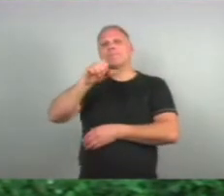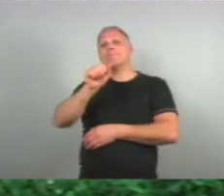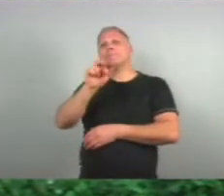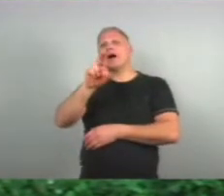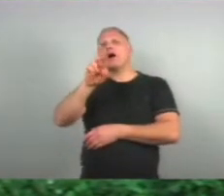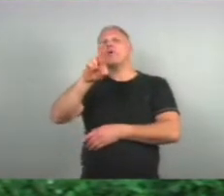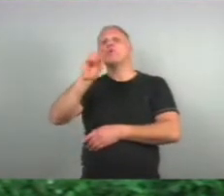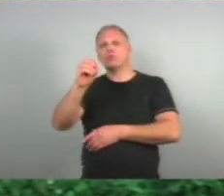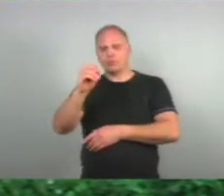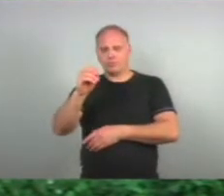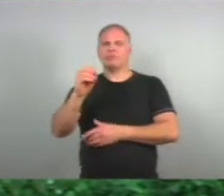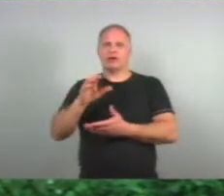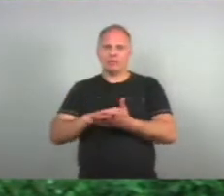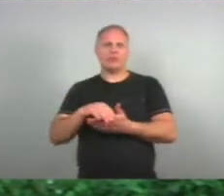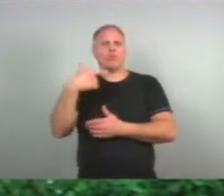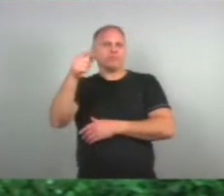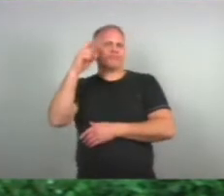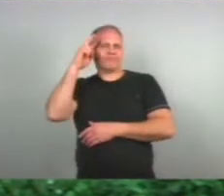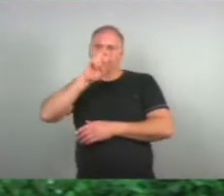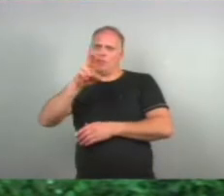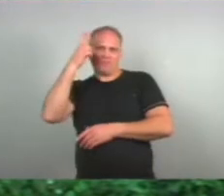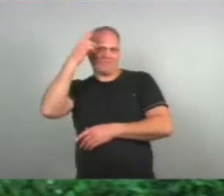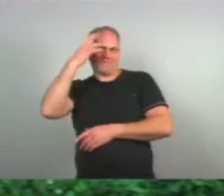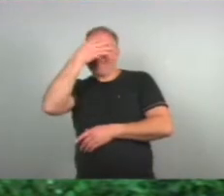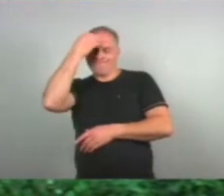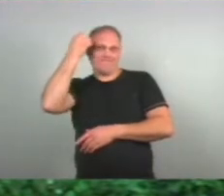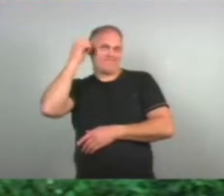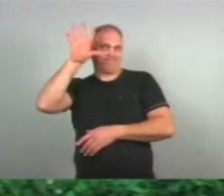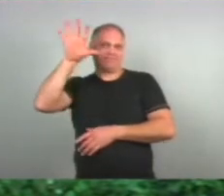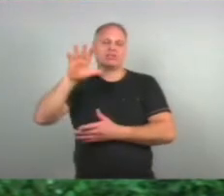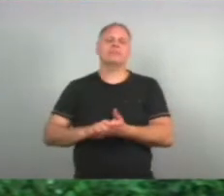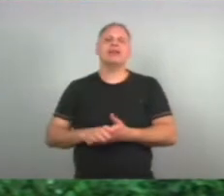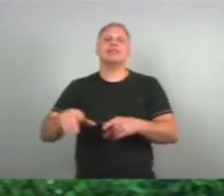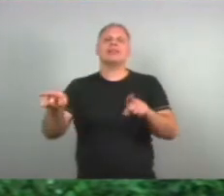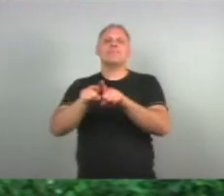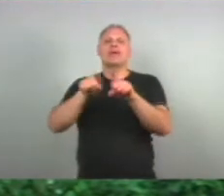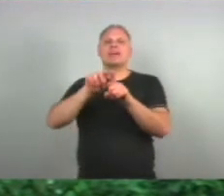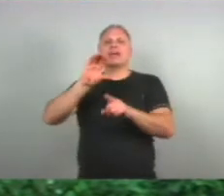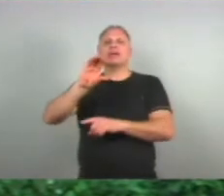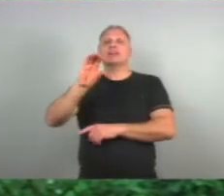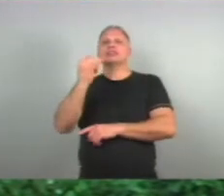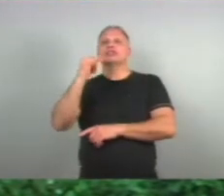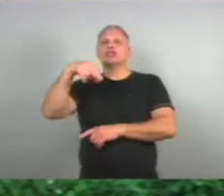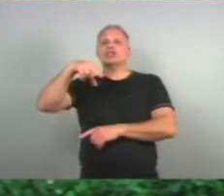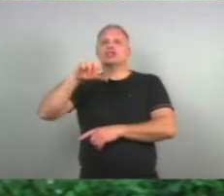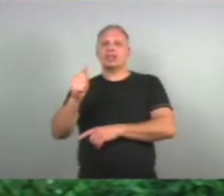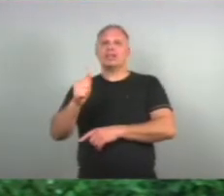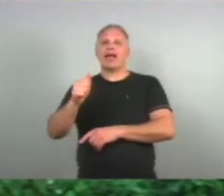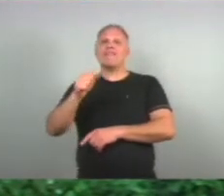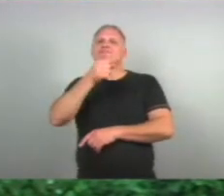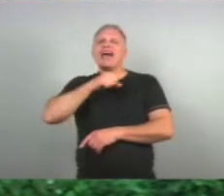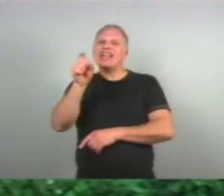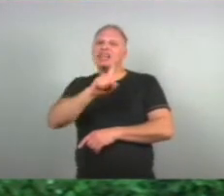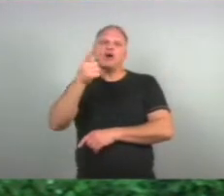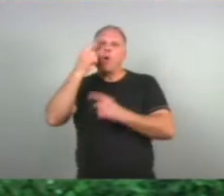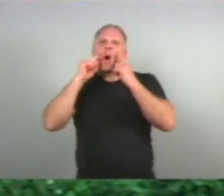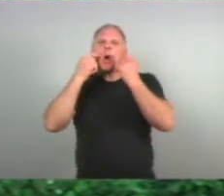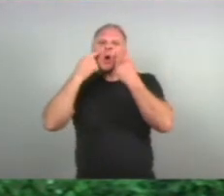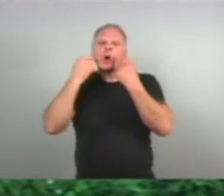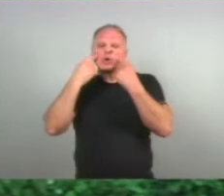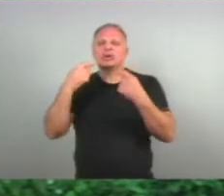nome Eu não me lembro Não me recordo Tem Minha China A véia não chora Que é de Do